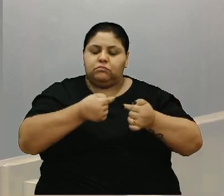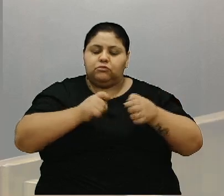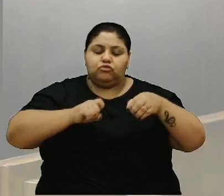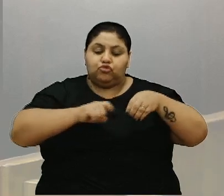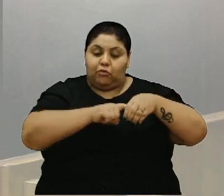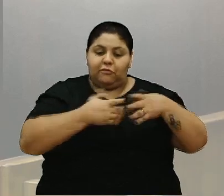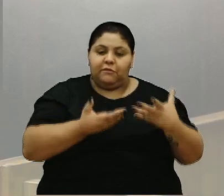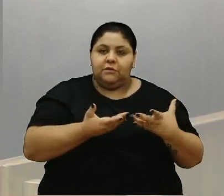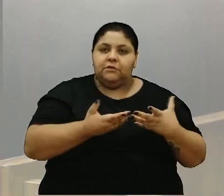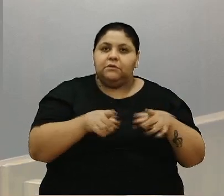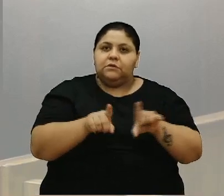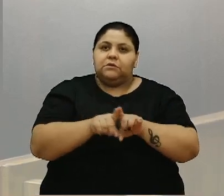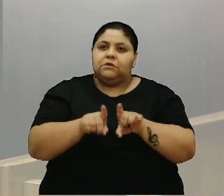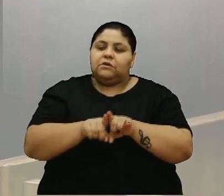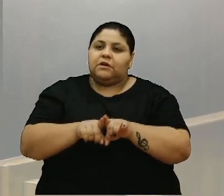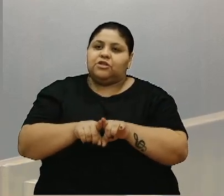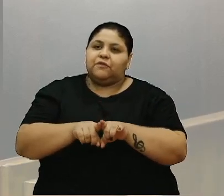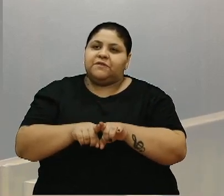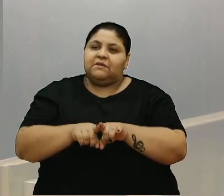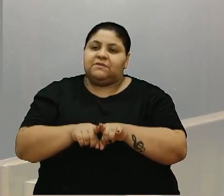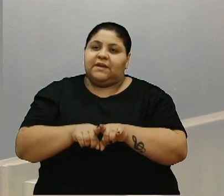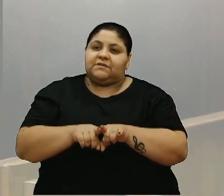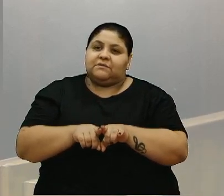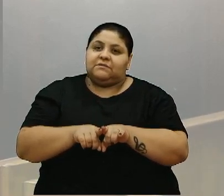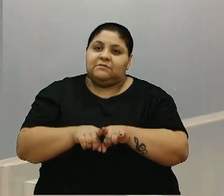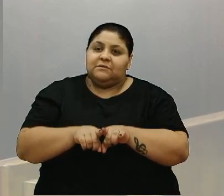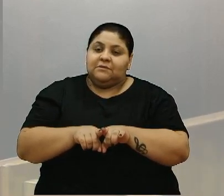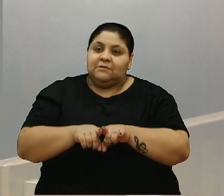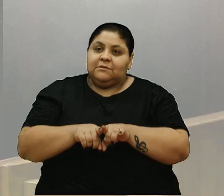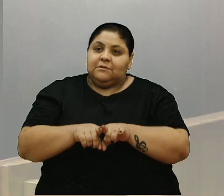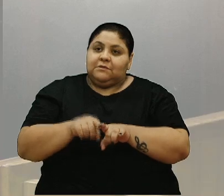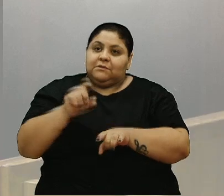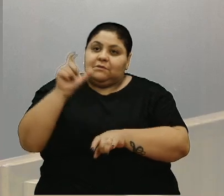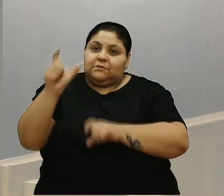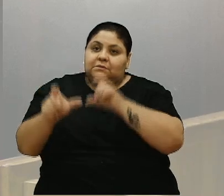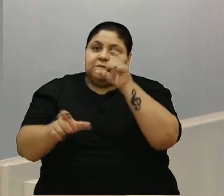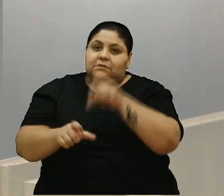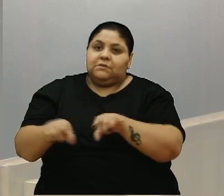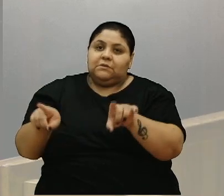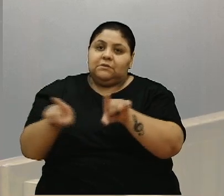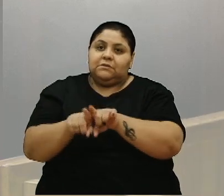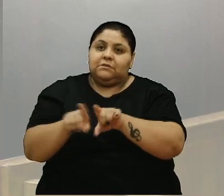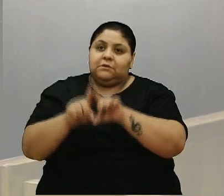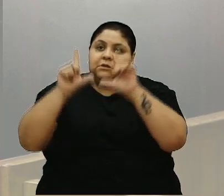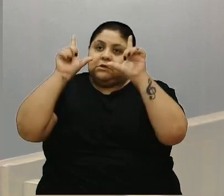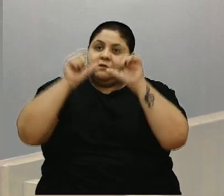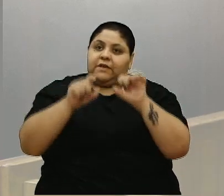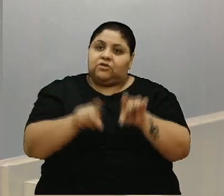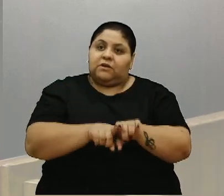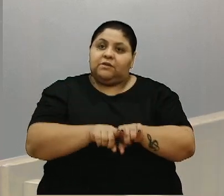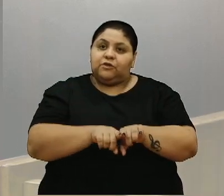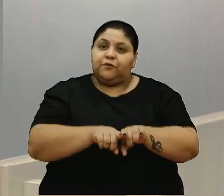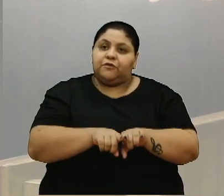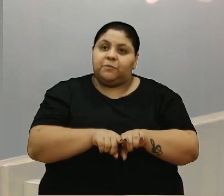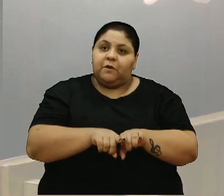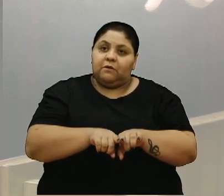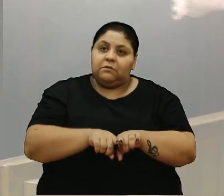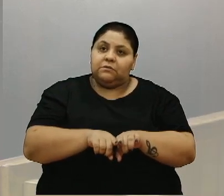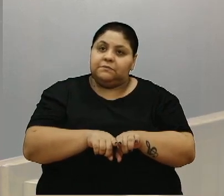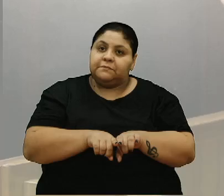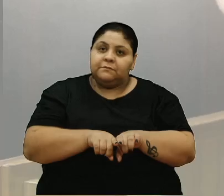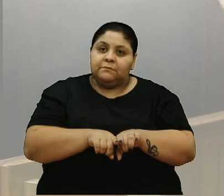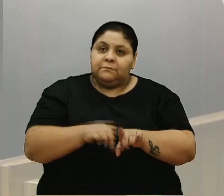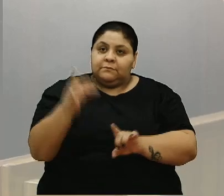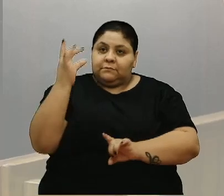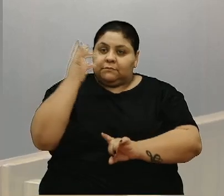aquilo que pode vir e que representa hoje muitas pessoas que vêm a Caxias do Sul para dormir uma noite antes para não perder o voo no dia seguinte